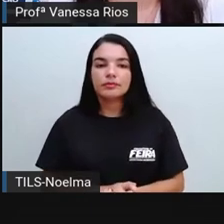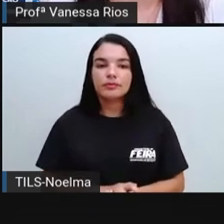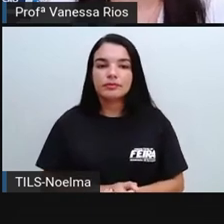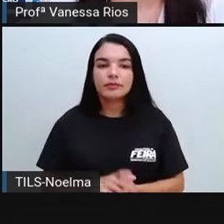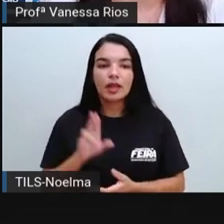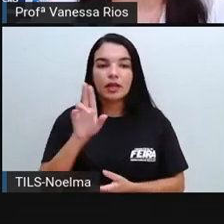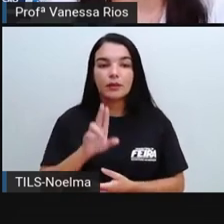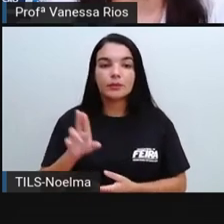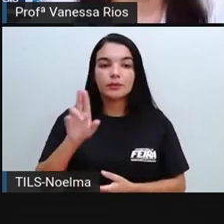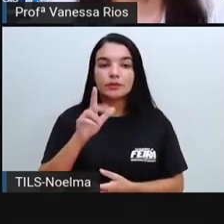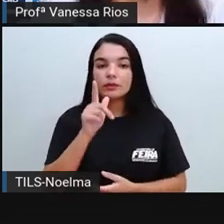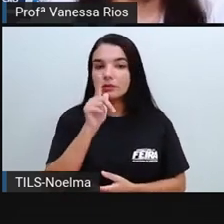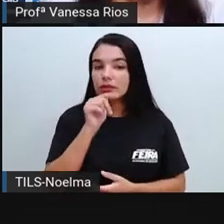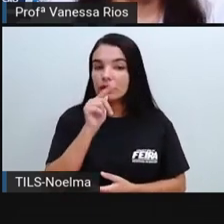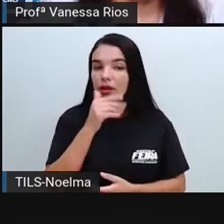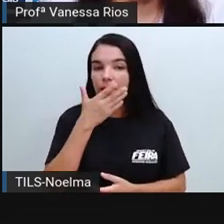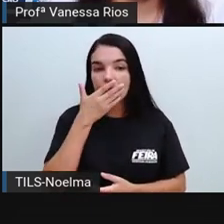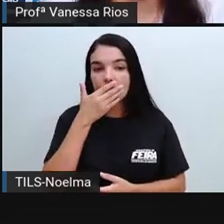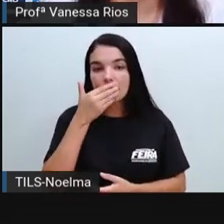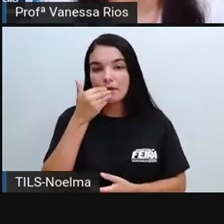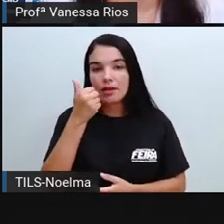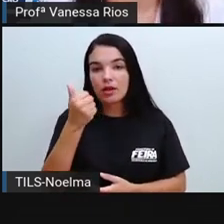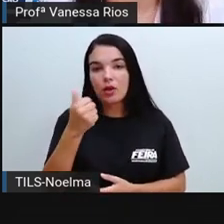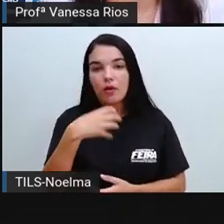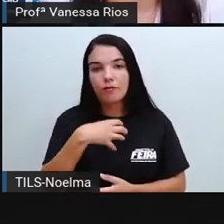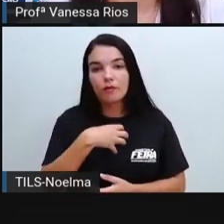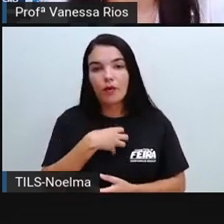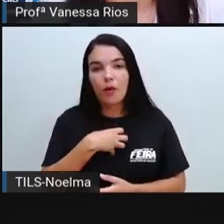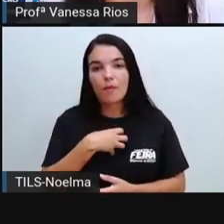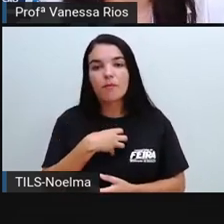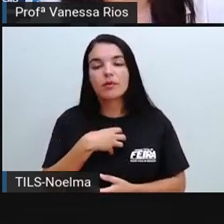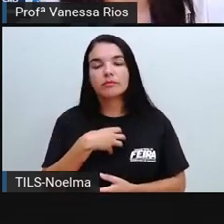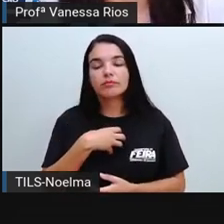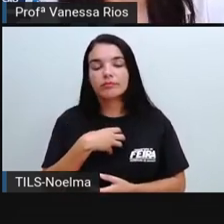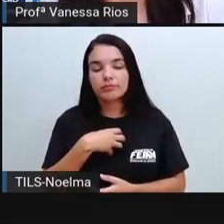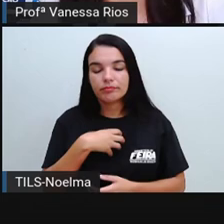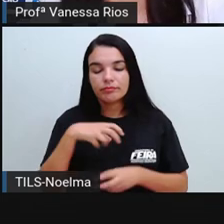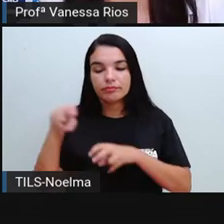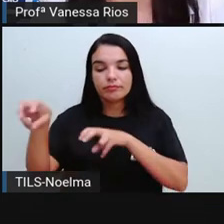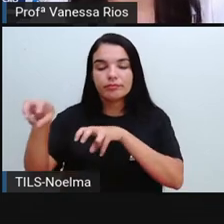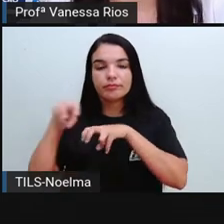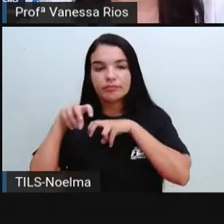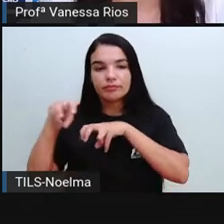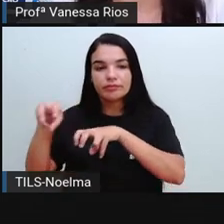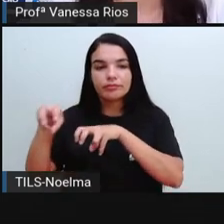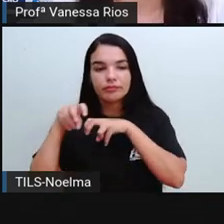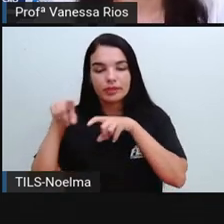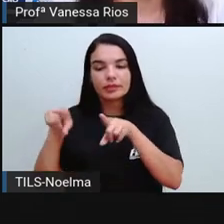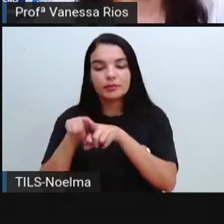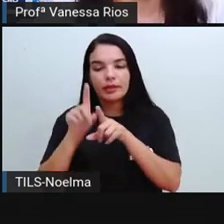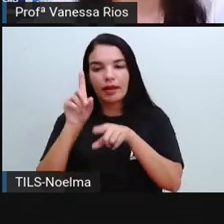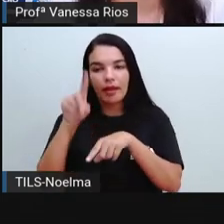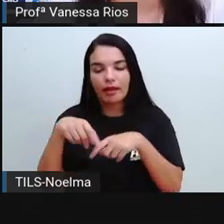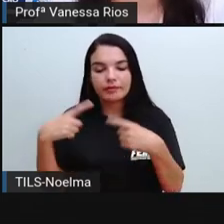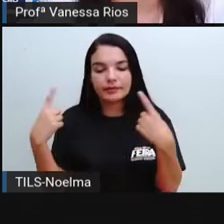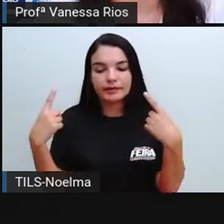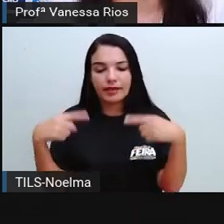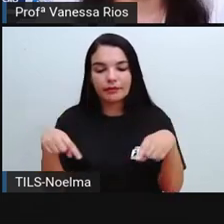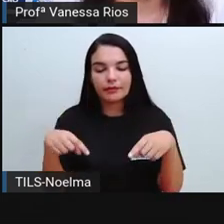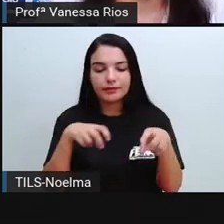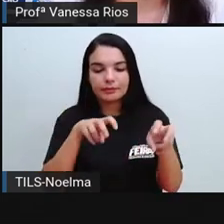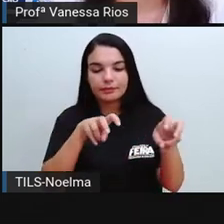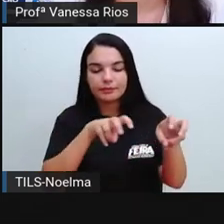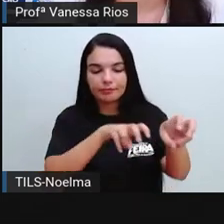utilizar a água da melhor forma possível se enquadra aí como um dos desafios enfrentados pelos